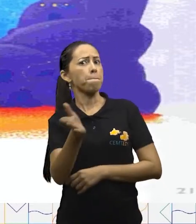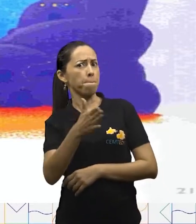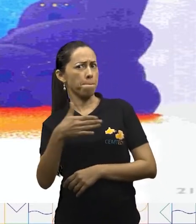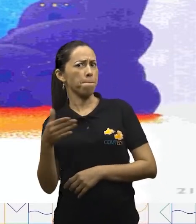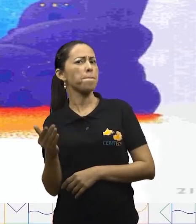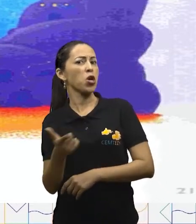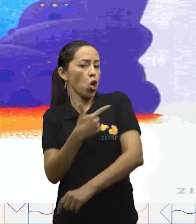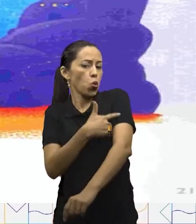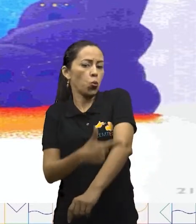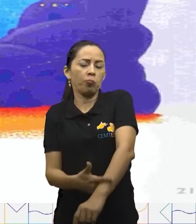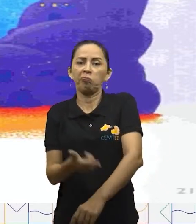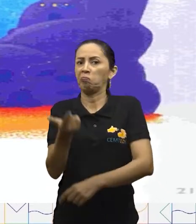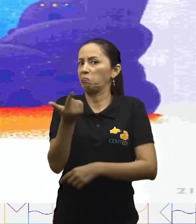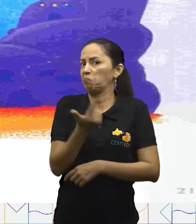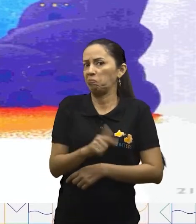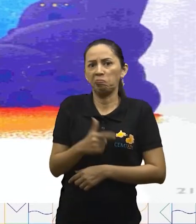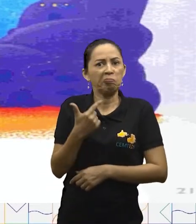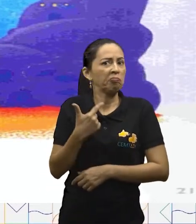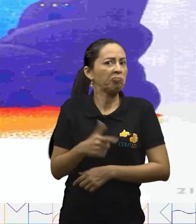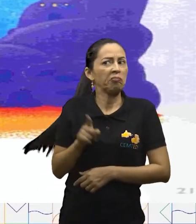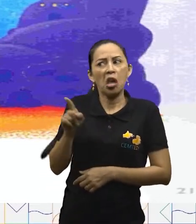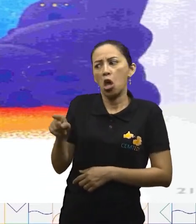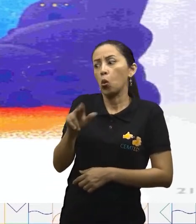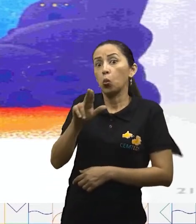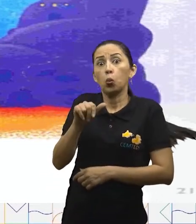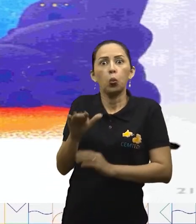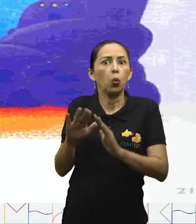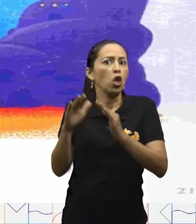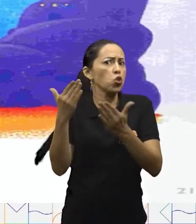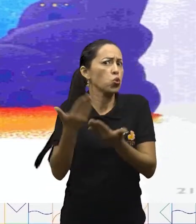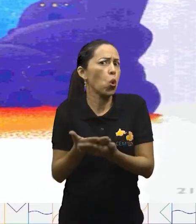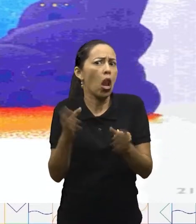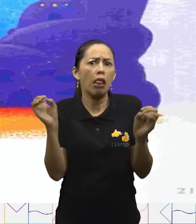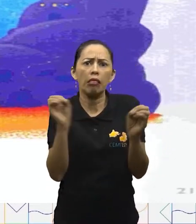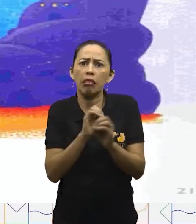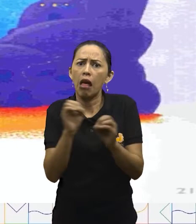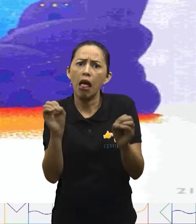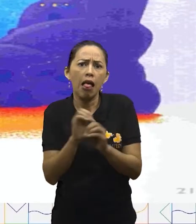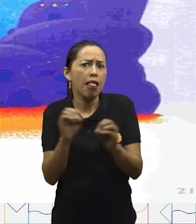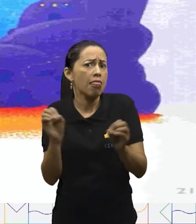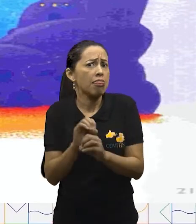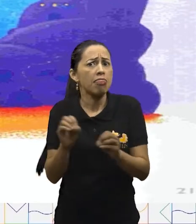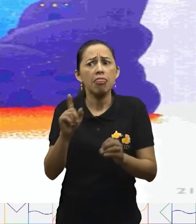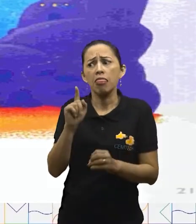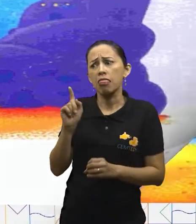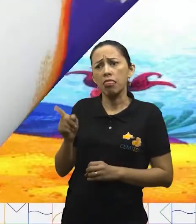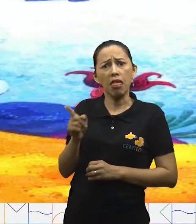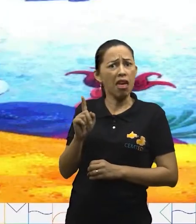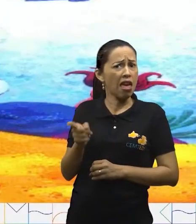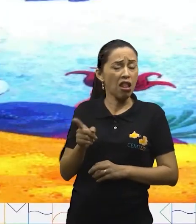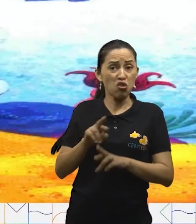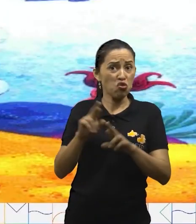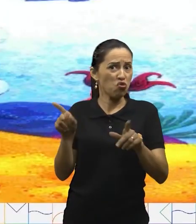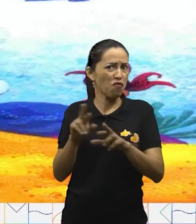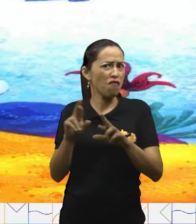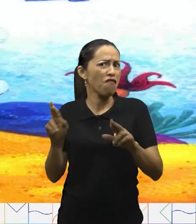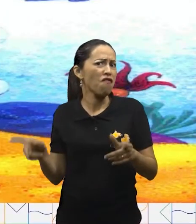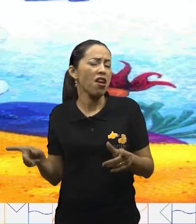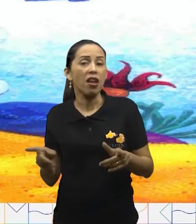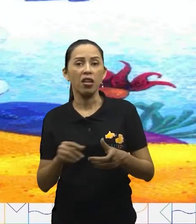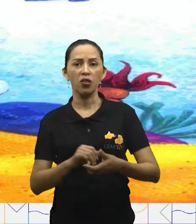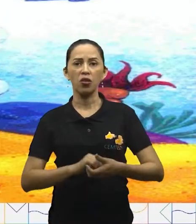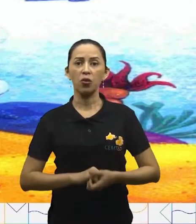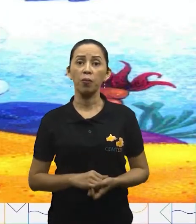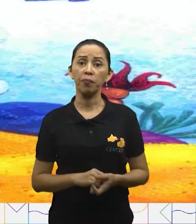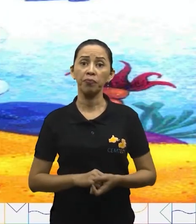educado. Não ia à escola nem nada. Era um verdadeiro playpeixe. Começou